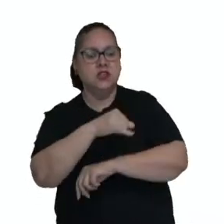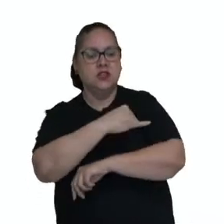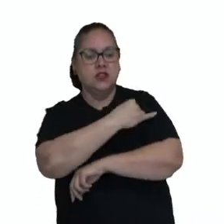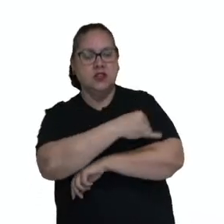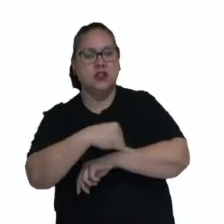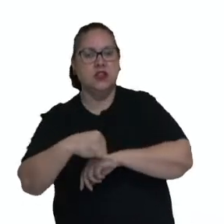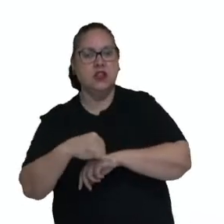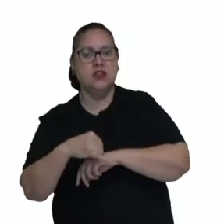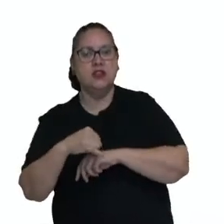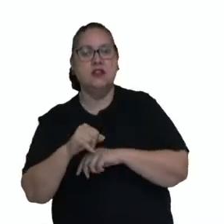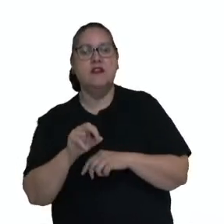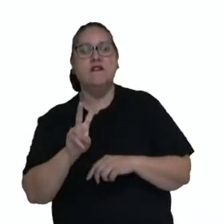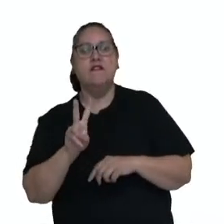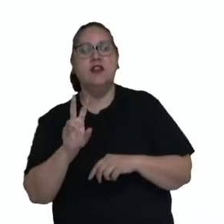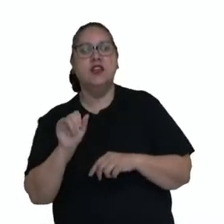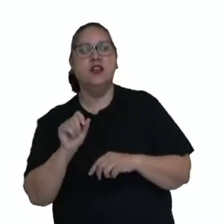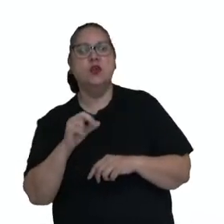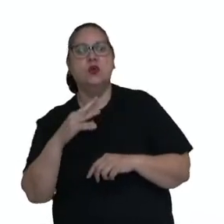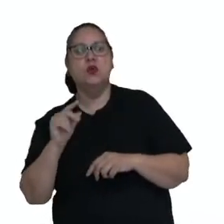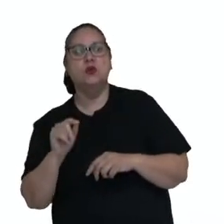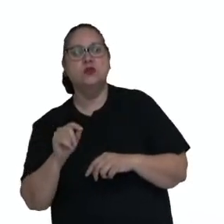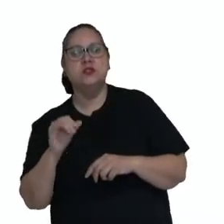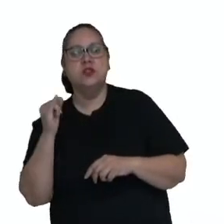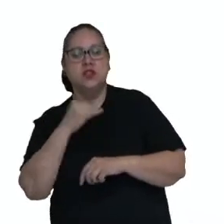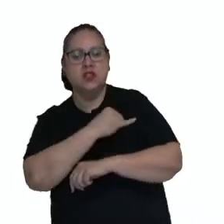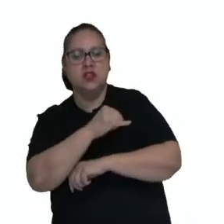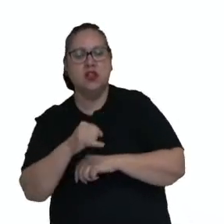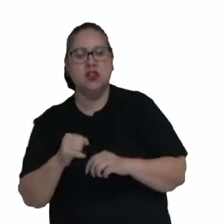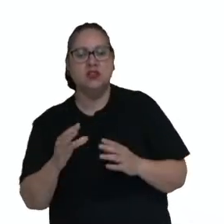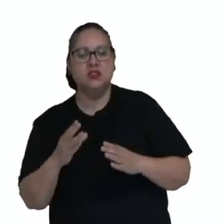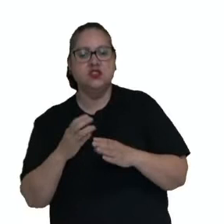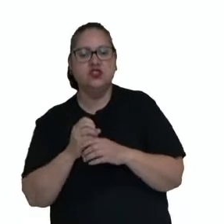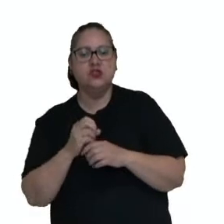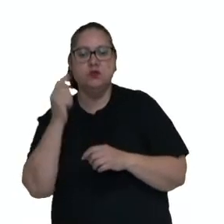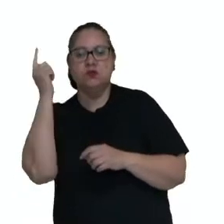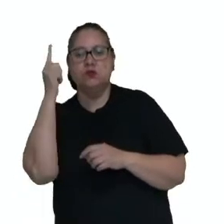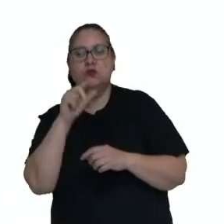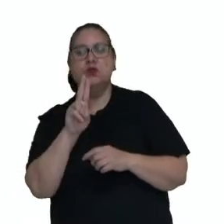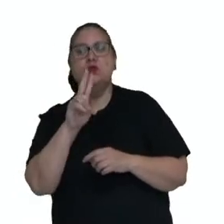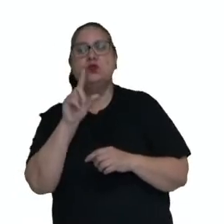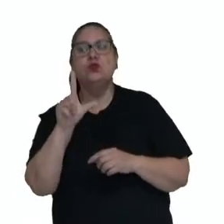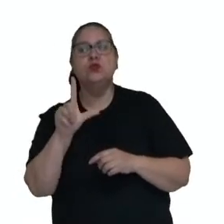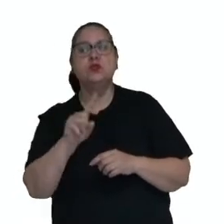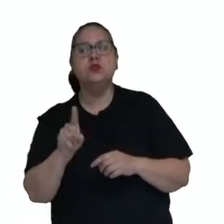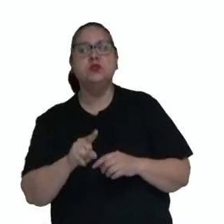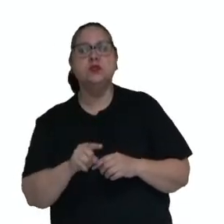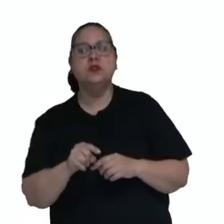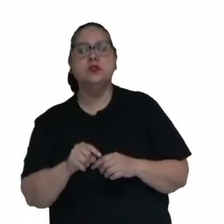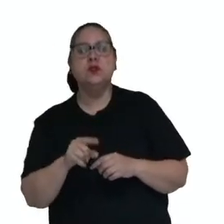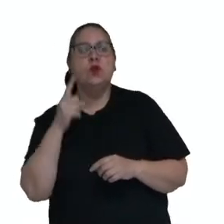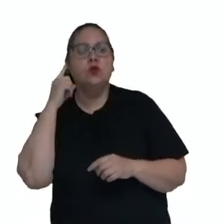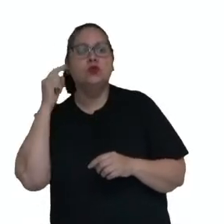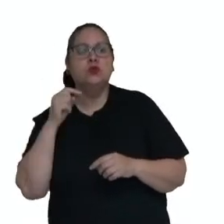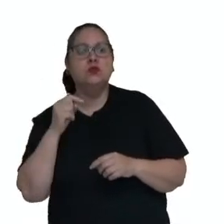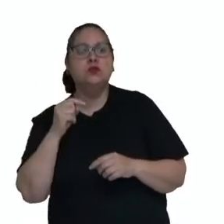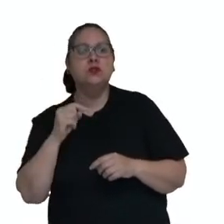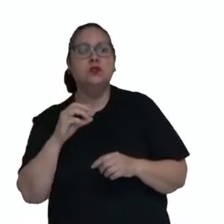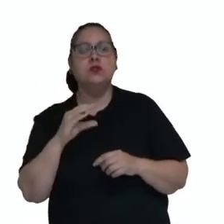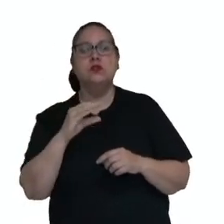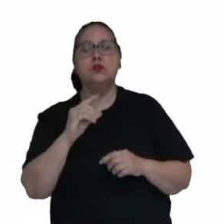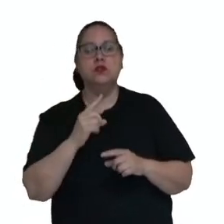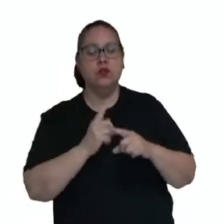Ilha cheia de graça, ilha cheia de pássaros, ilha cheia de luz. O som final de cruz e luz